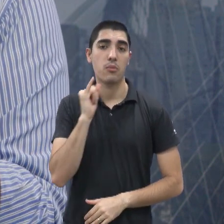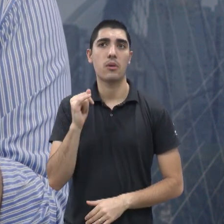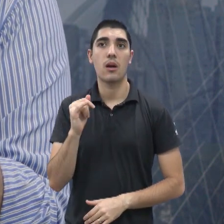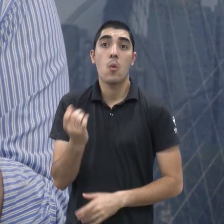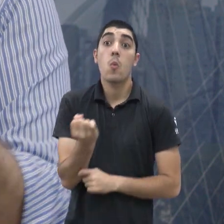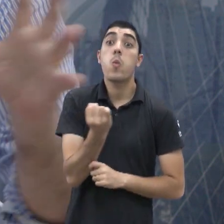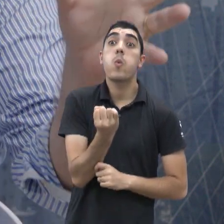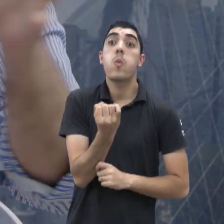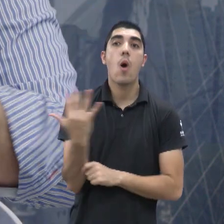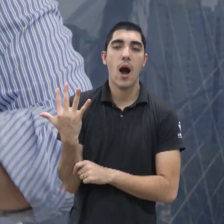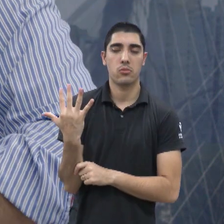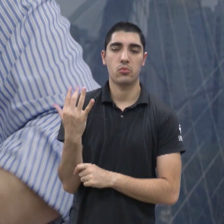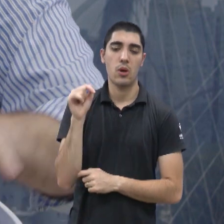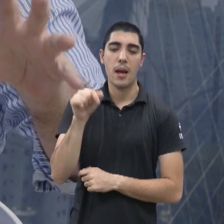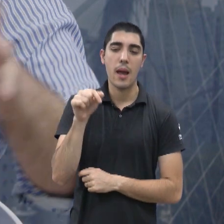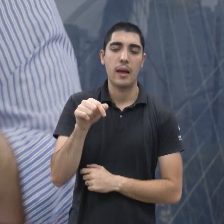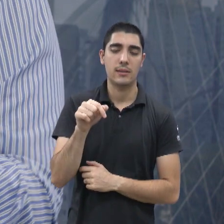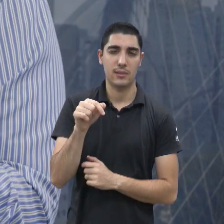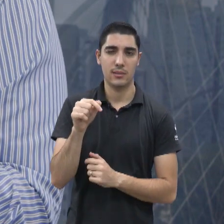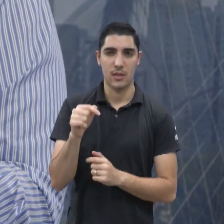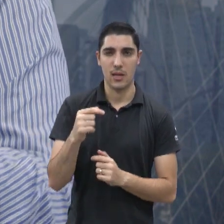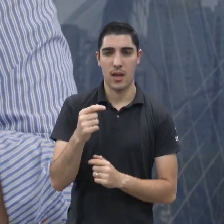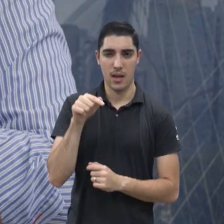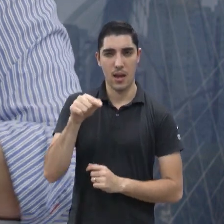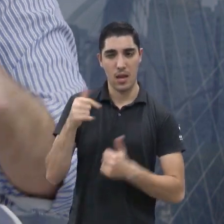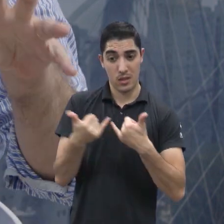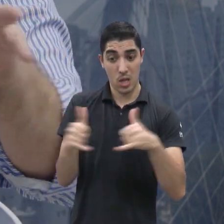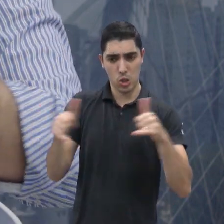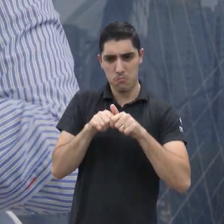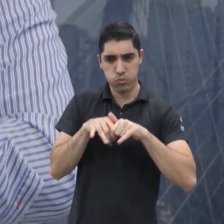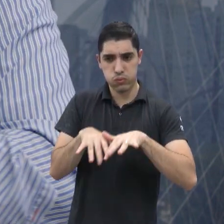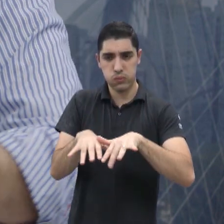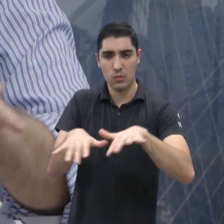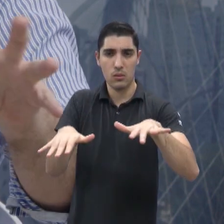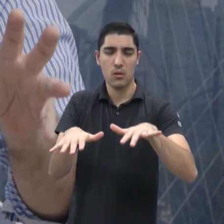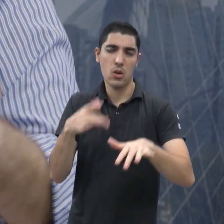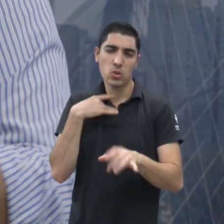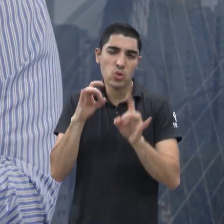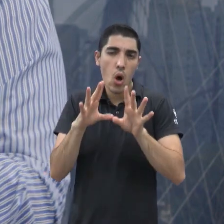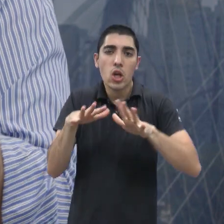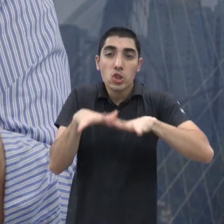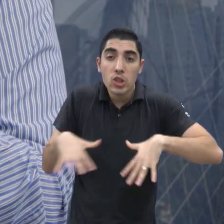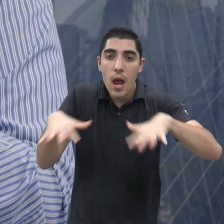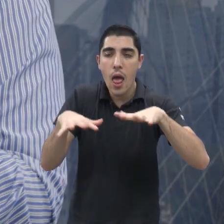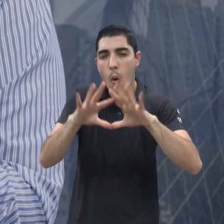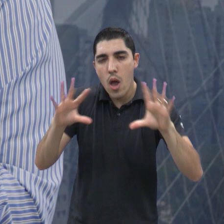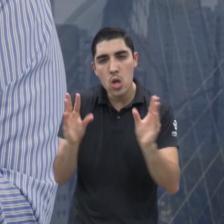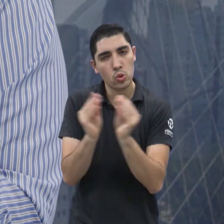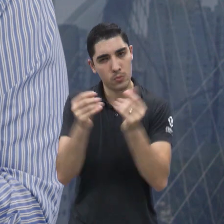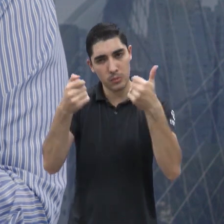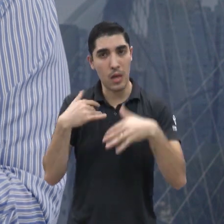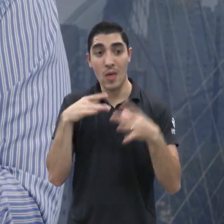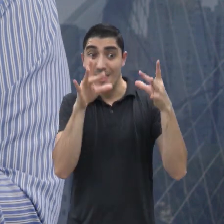remanejar essa energia gerada de uma forma eficiente. Eu estou falando em termos bem gerais, sem ser muito